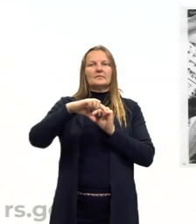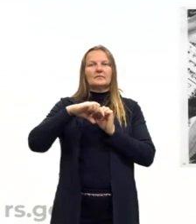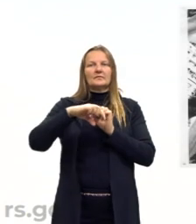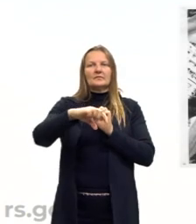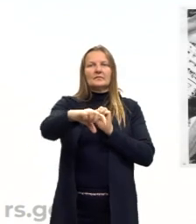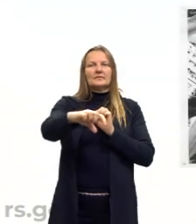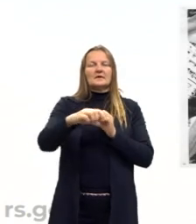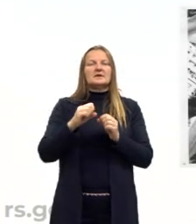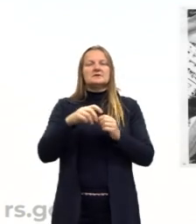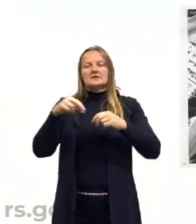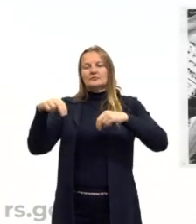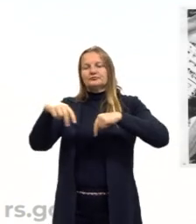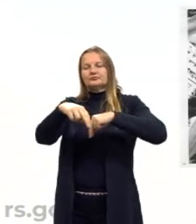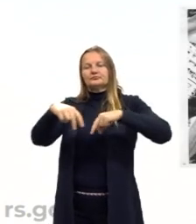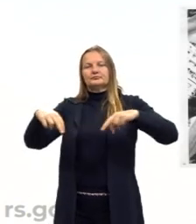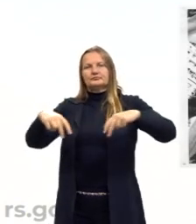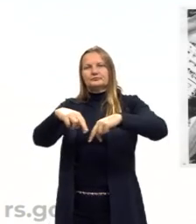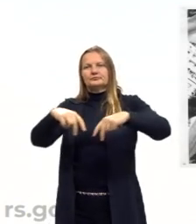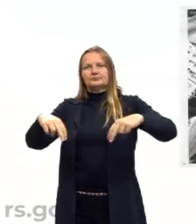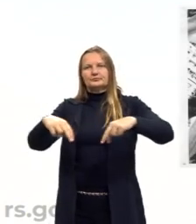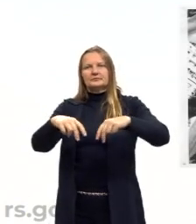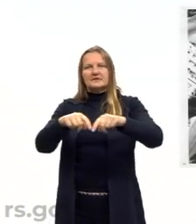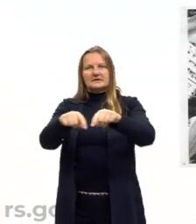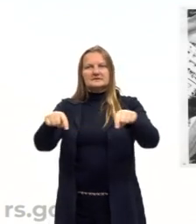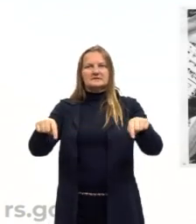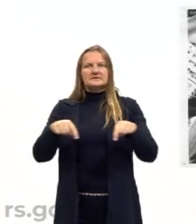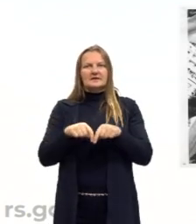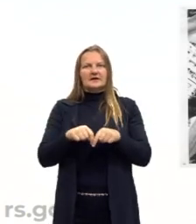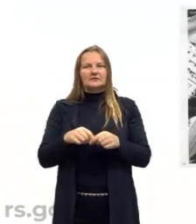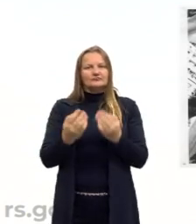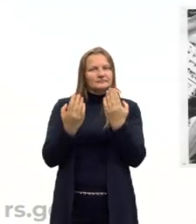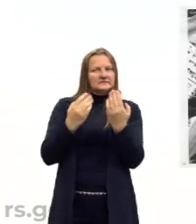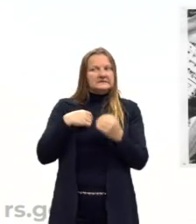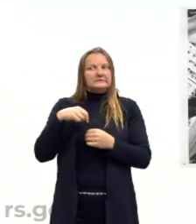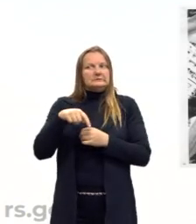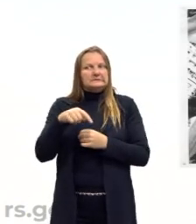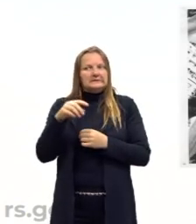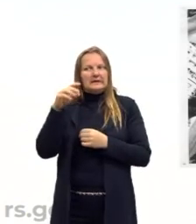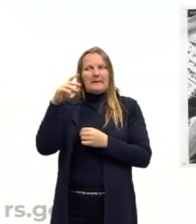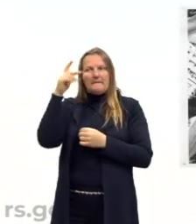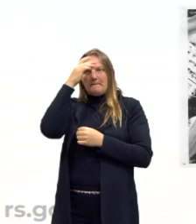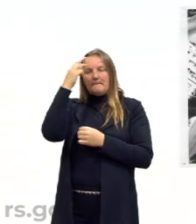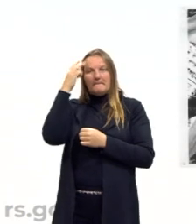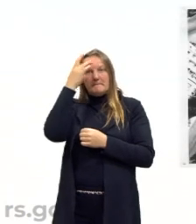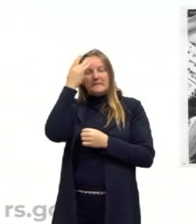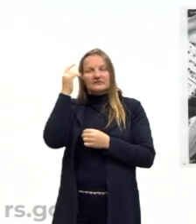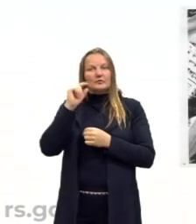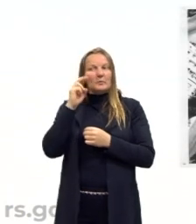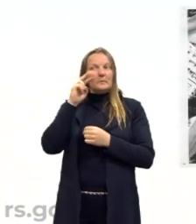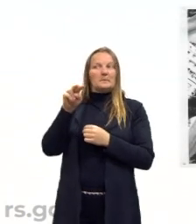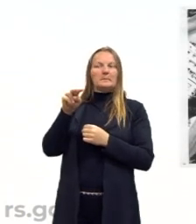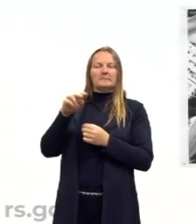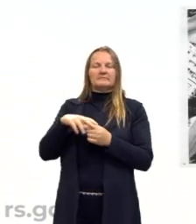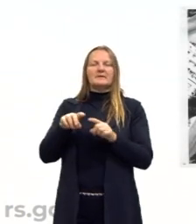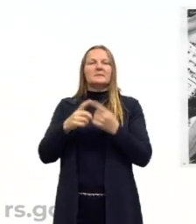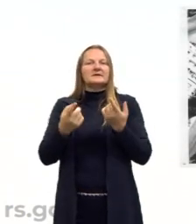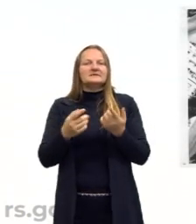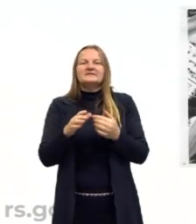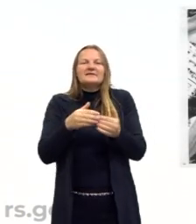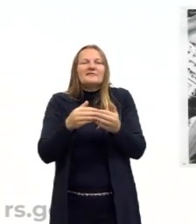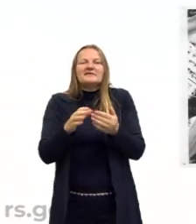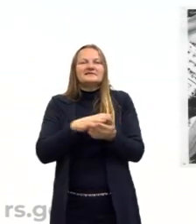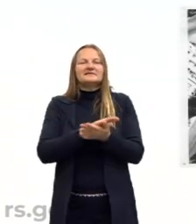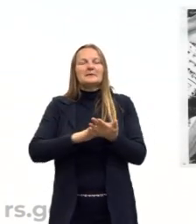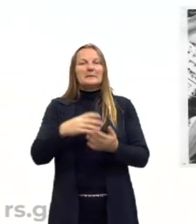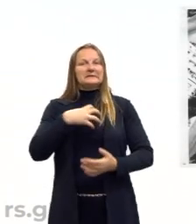se tem alguém saindo ou não da sala de aula. Aí o cara fica com aquela dúvida. Se eu sair da sala de aula, a direção está me vendo. Mas pode ser que ela nem esteja lá.